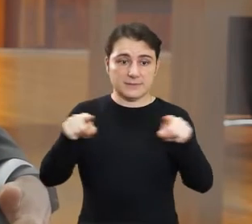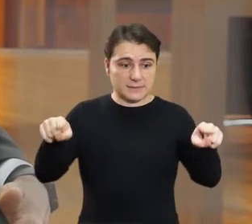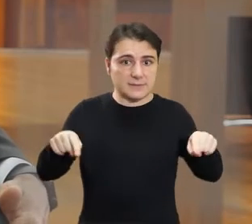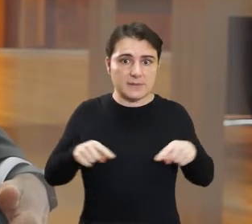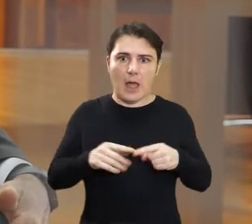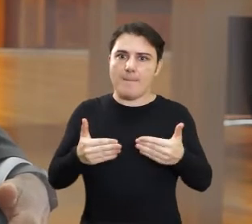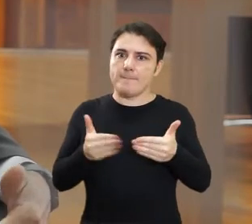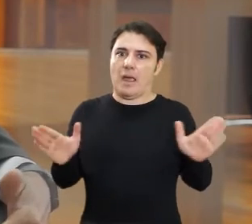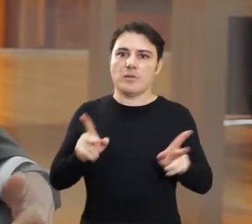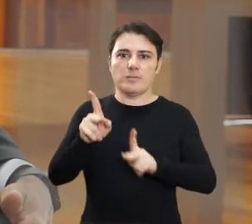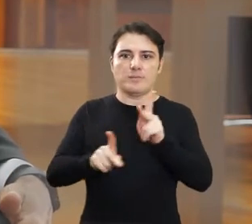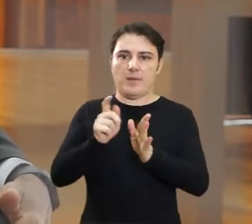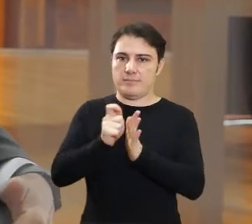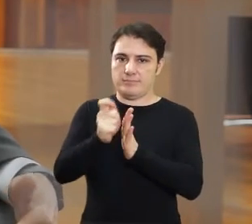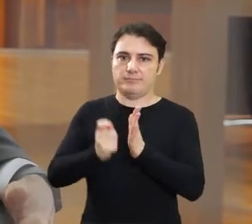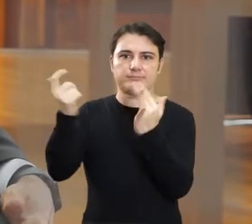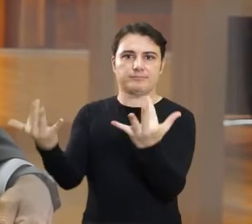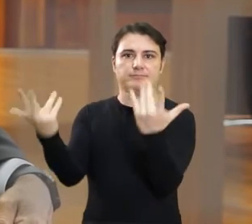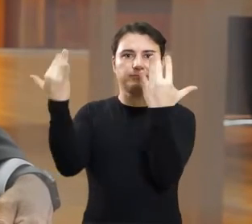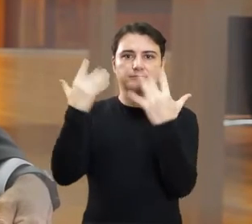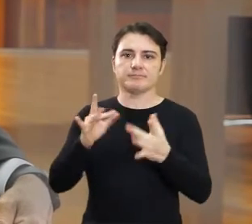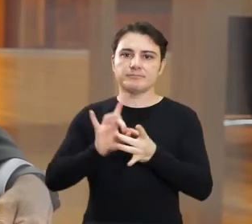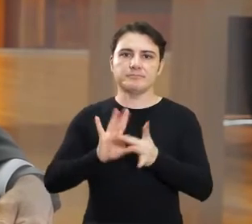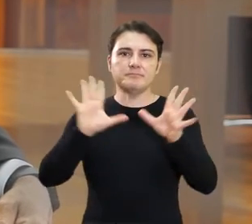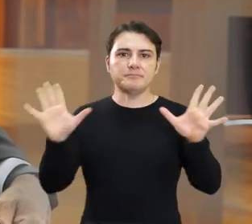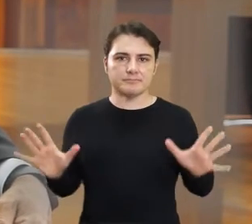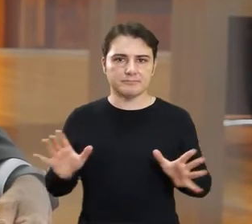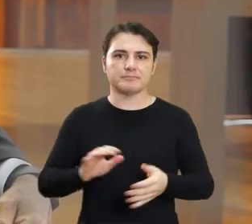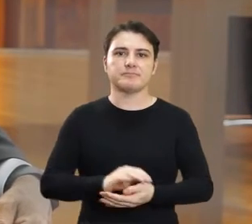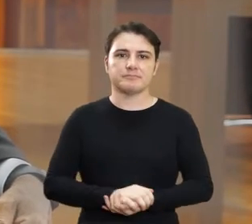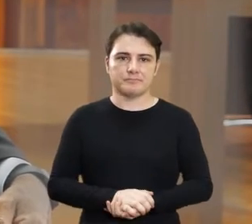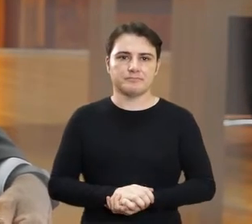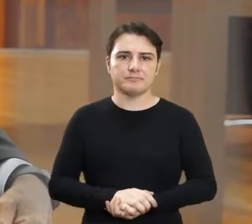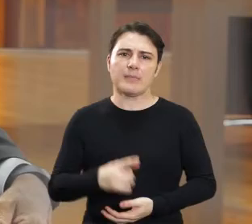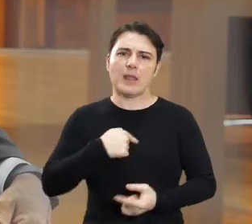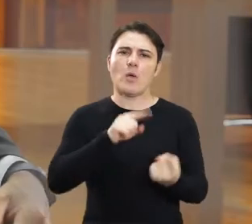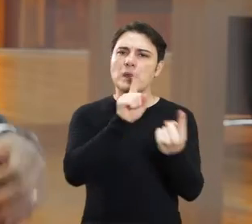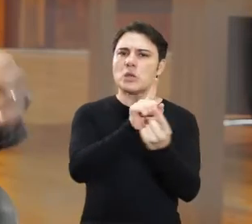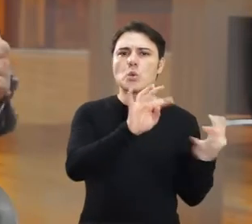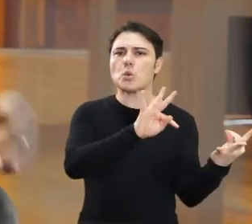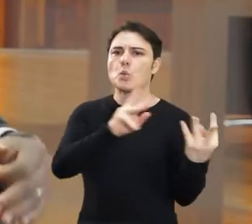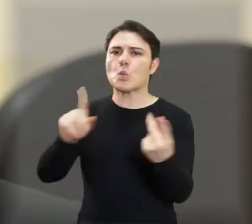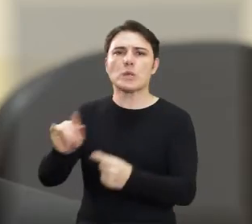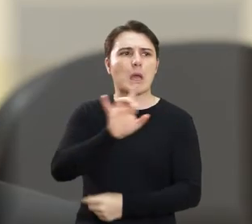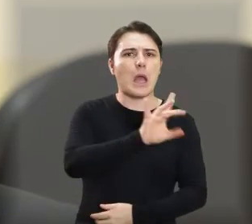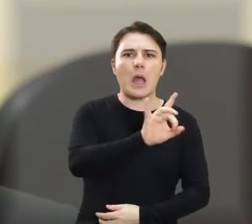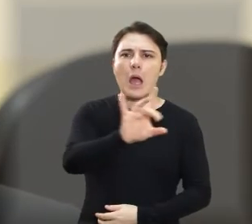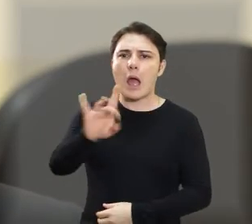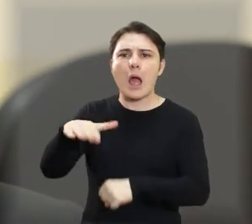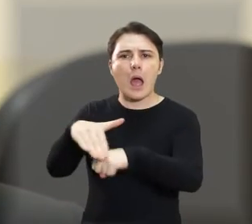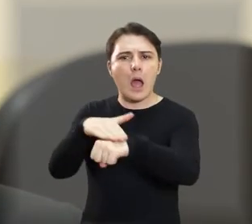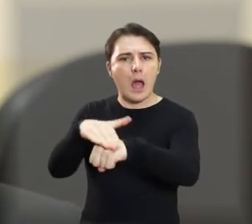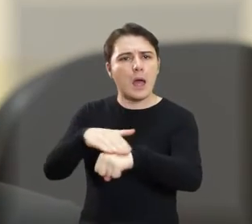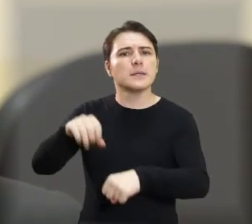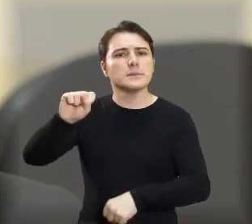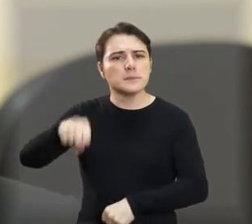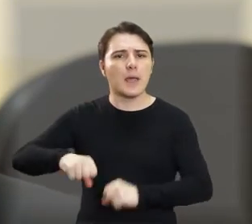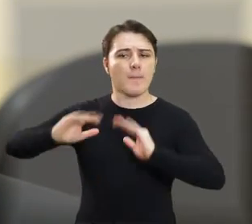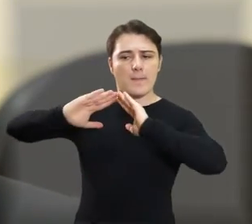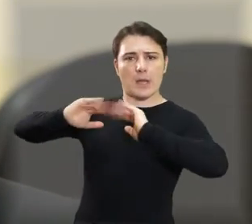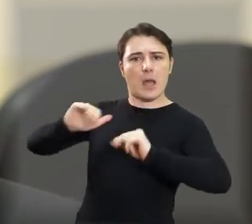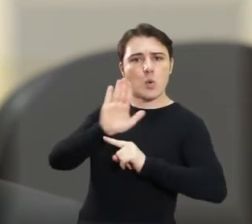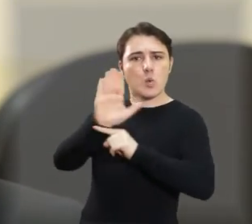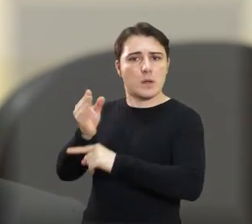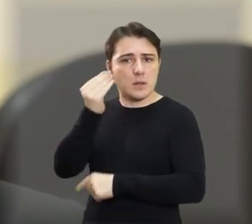estar sempre aberto para a população de Araraquara. Eu estaria atendendo todos eles, ouvindo cada um, atendendo as suas